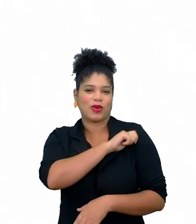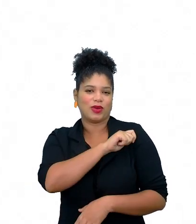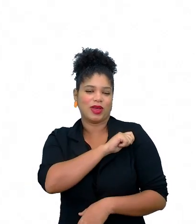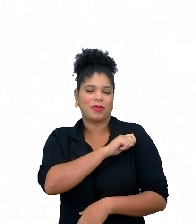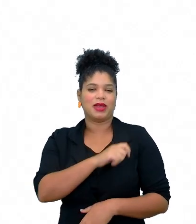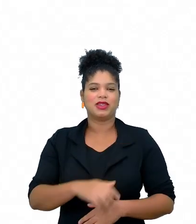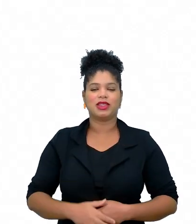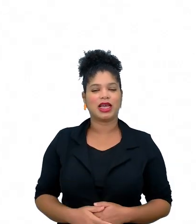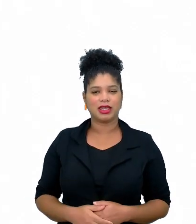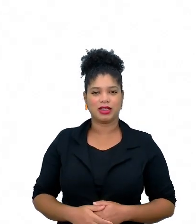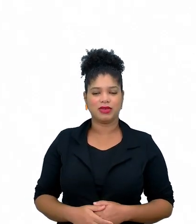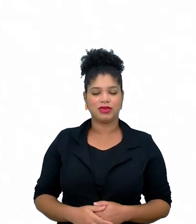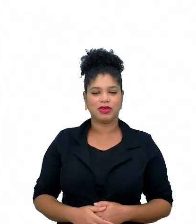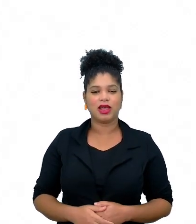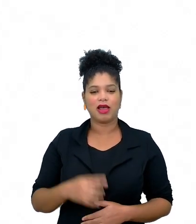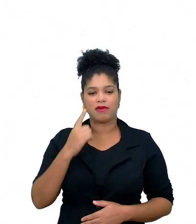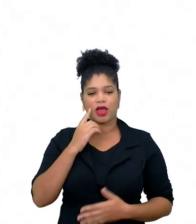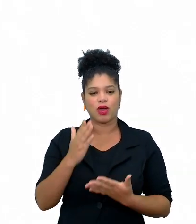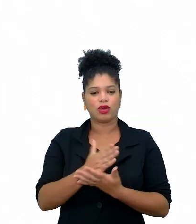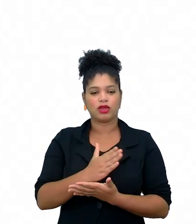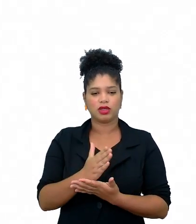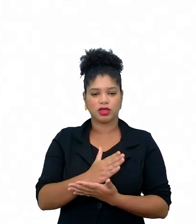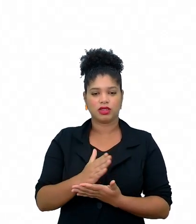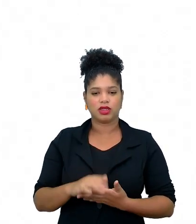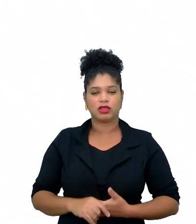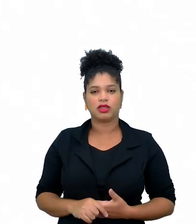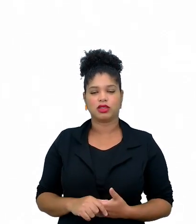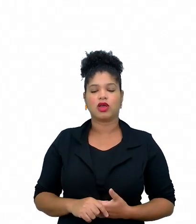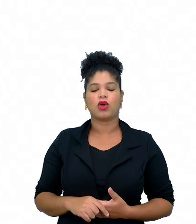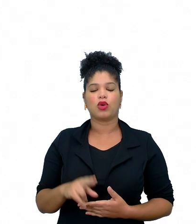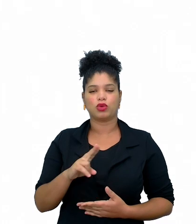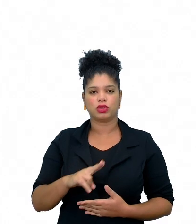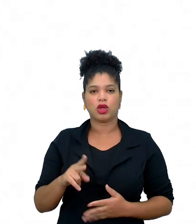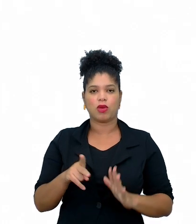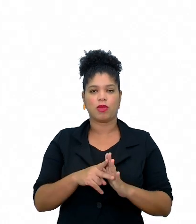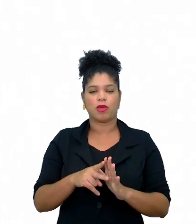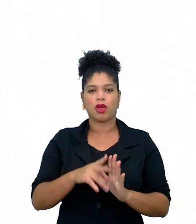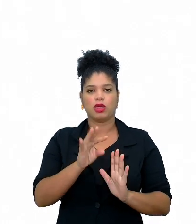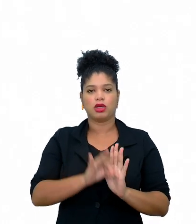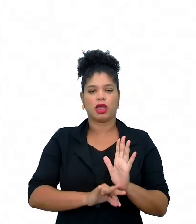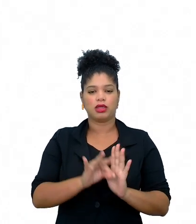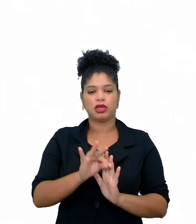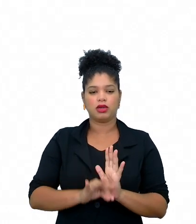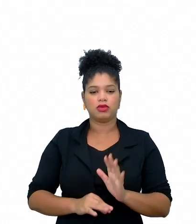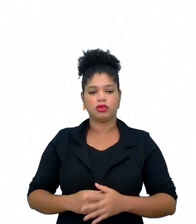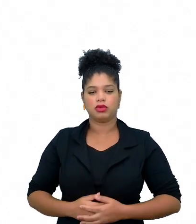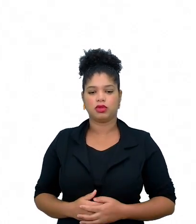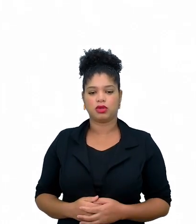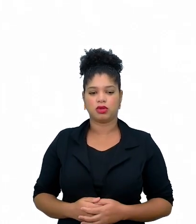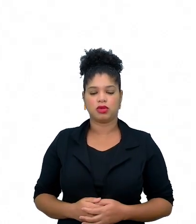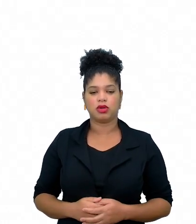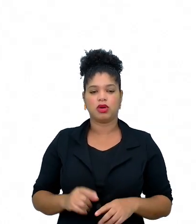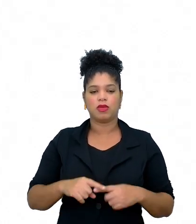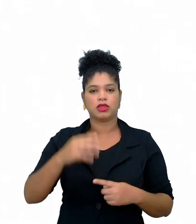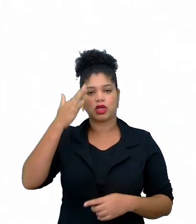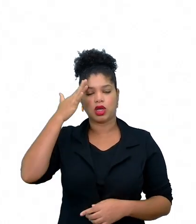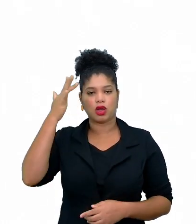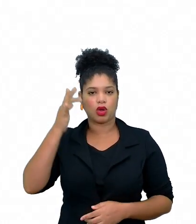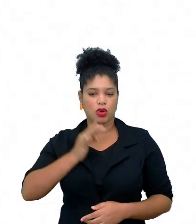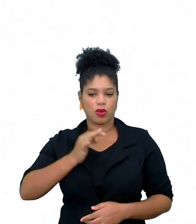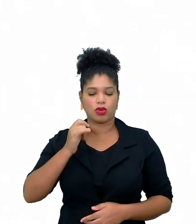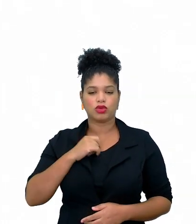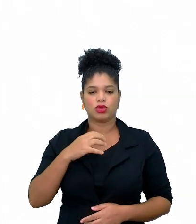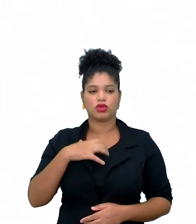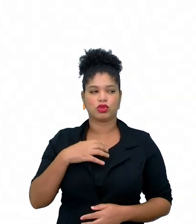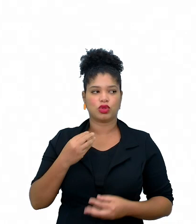anotações, eles levantem os implícitos e explícitos do texto. Então, de maneira que eles vão entender o